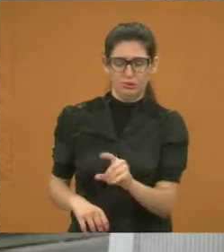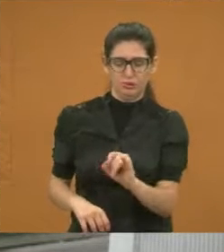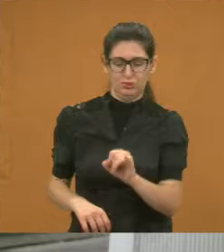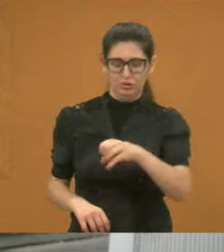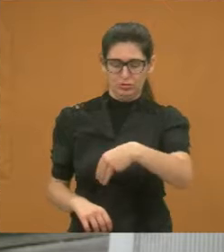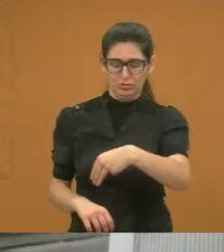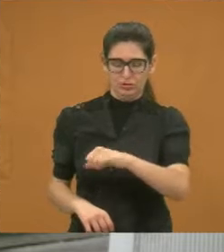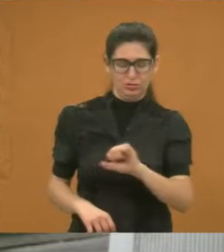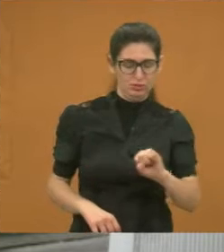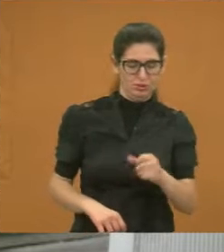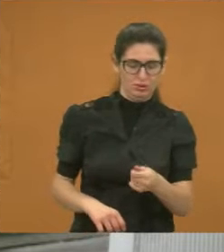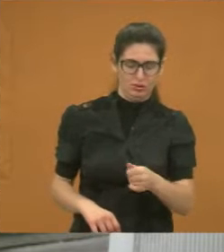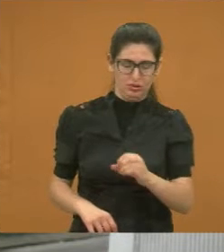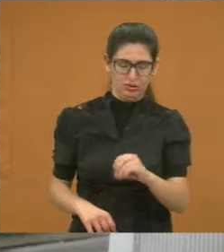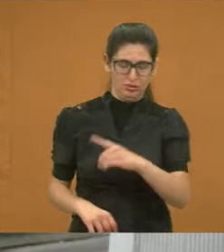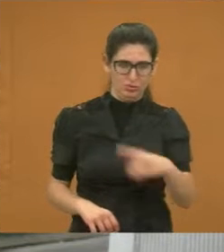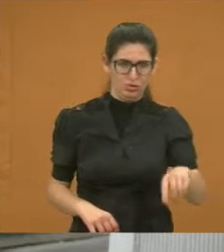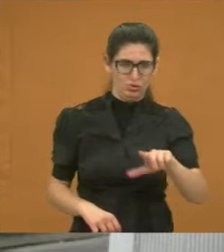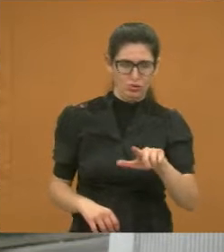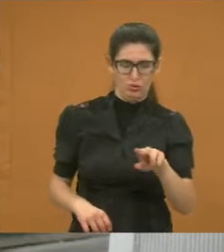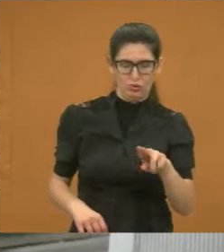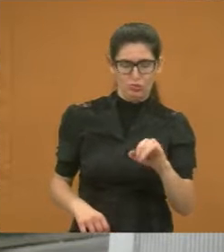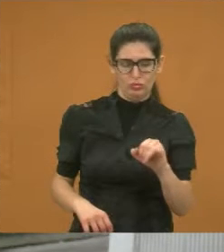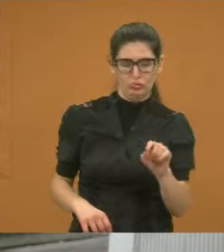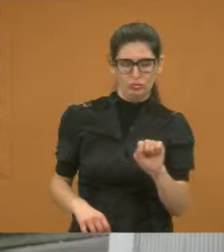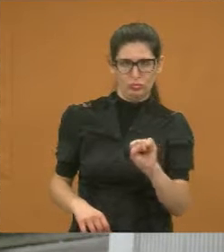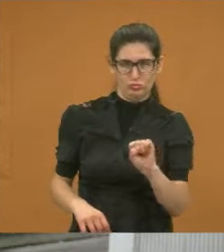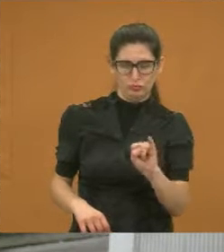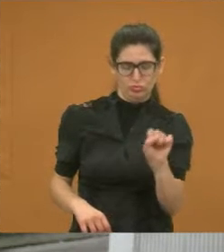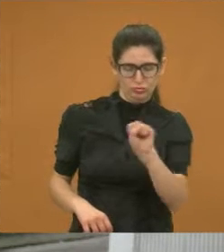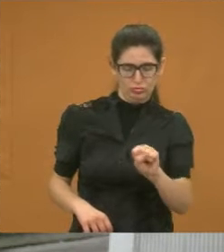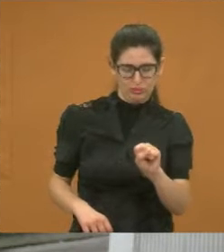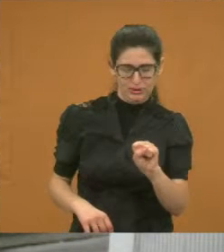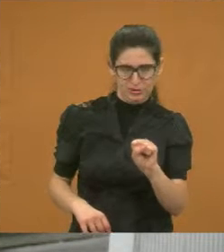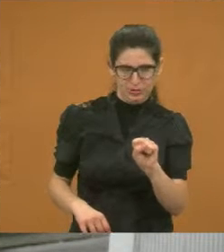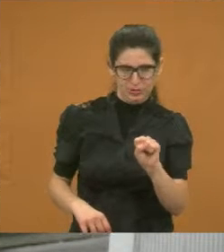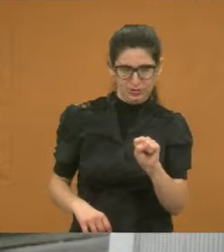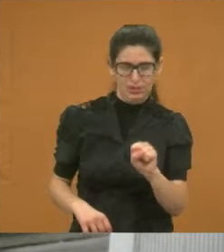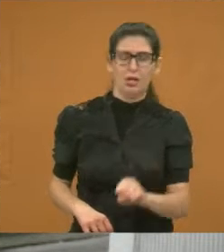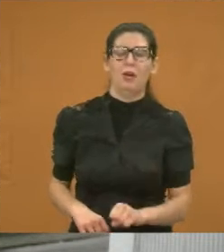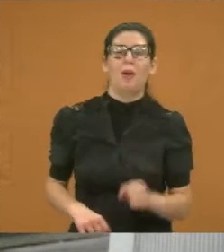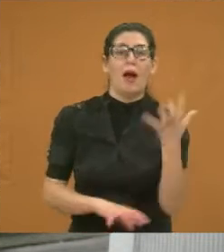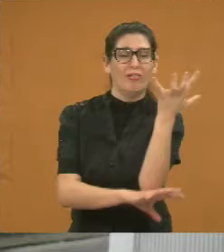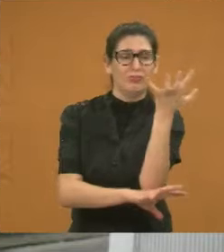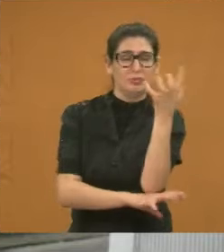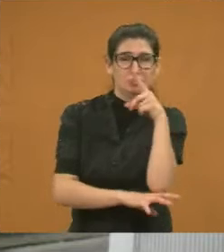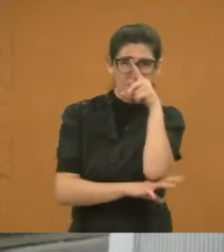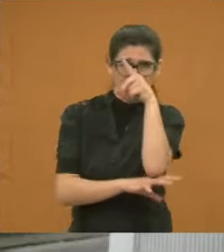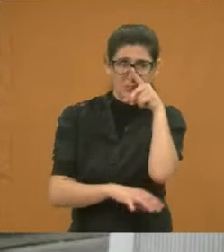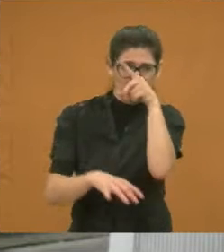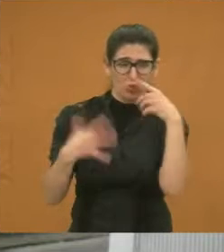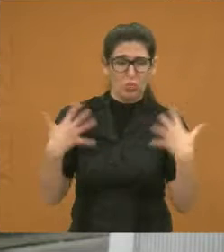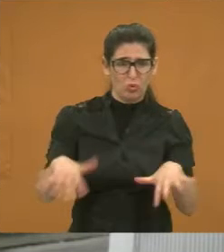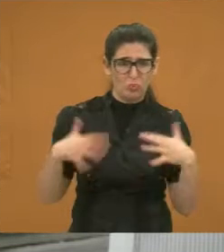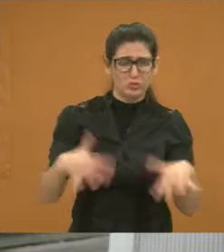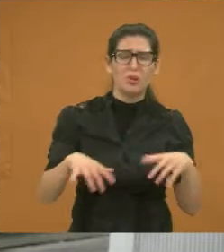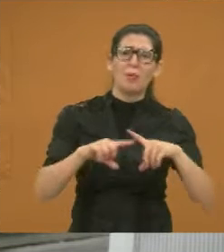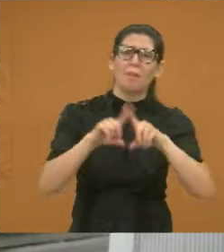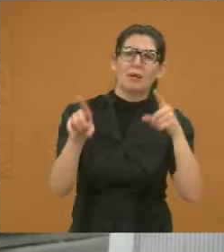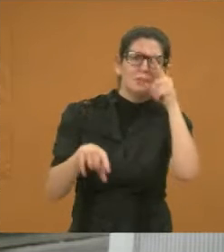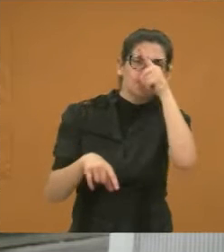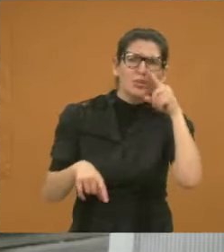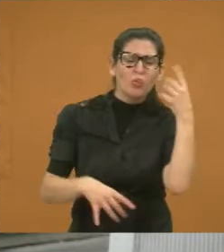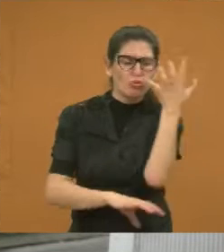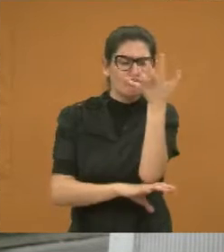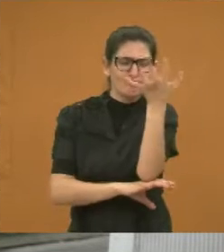Estão vendo que a árvore ali está perigosa? Aí eu vejo gente e falo, mas não pode tirar, mas não pode tirar. E se cair a árvore na